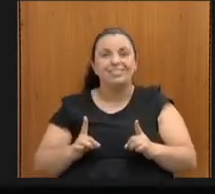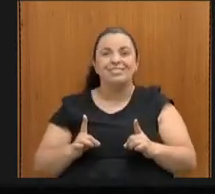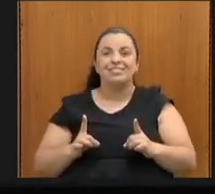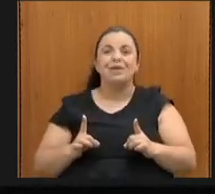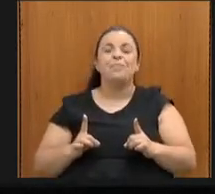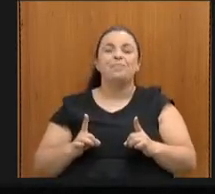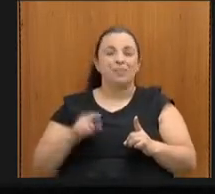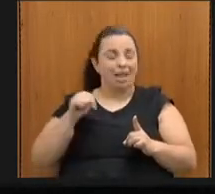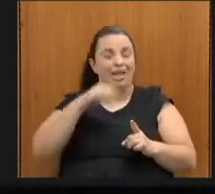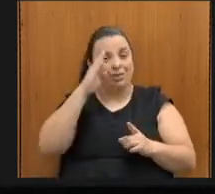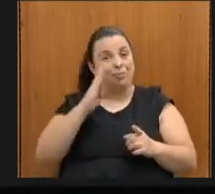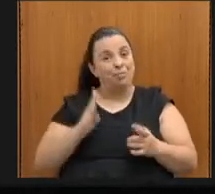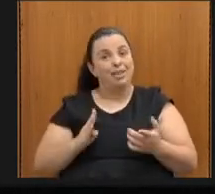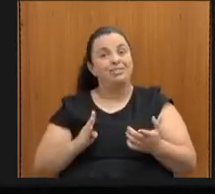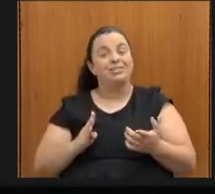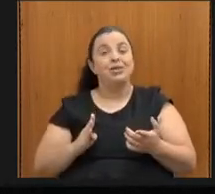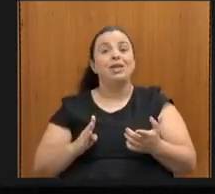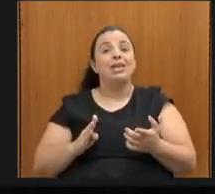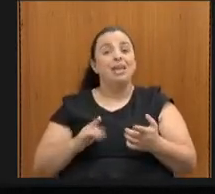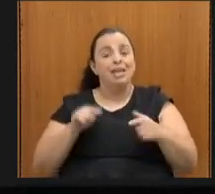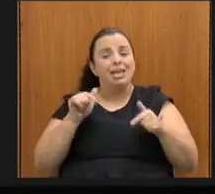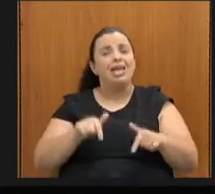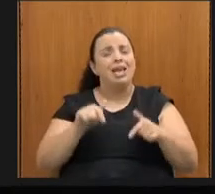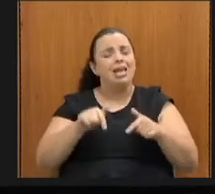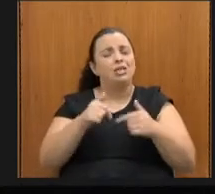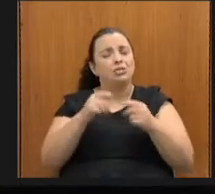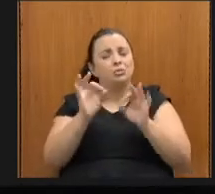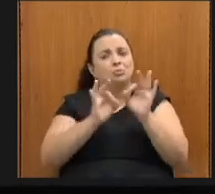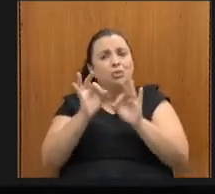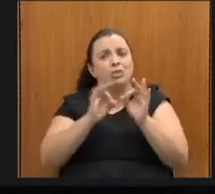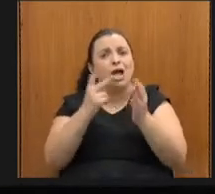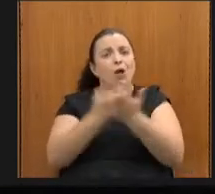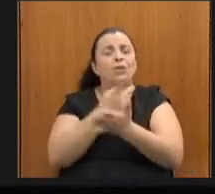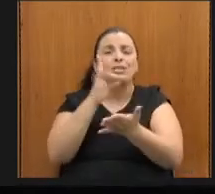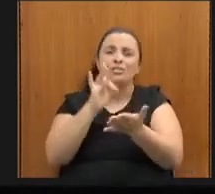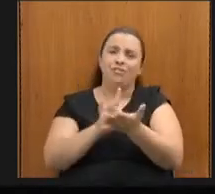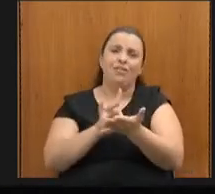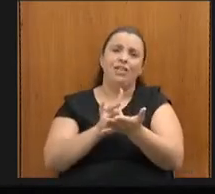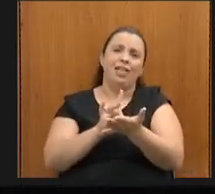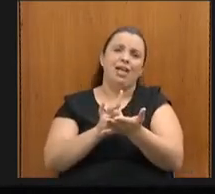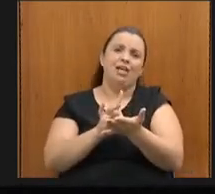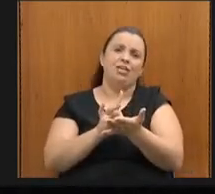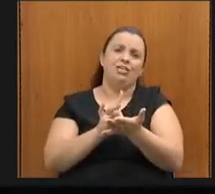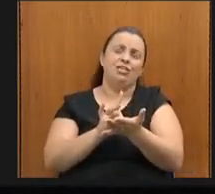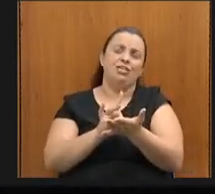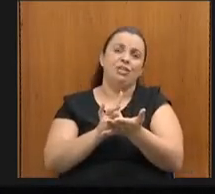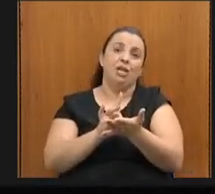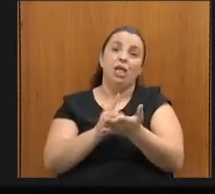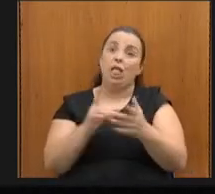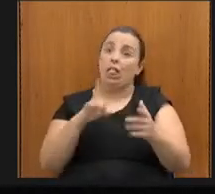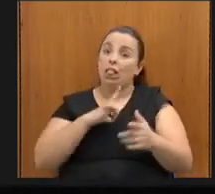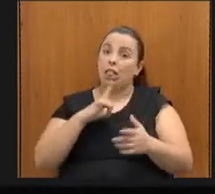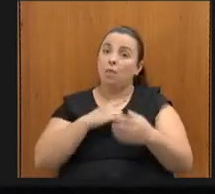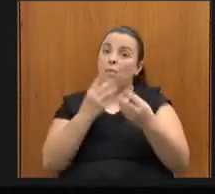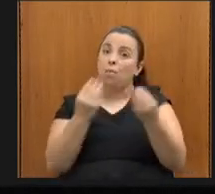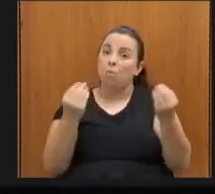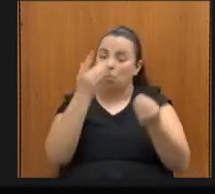deficiência, não só no papel, mas na prática, porque existem muitas pessoas com deficiência no Estado